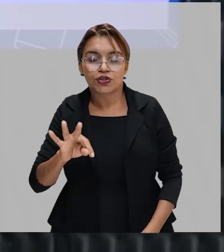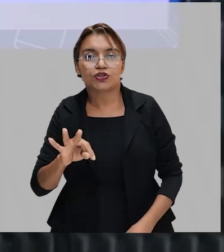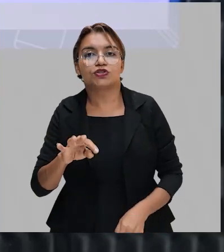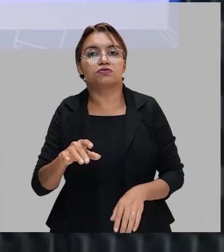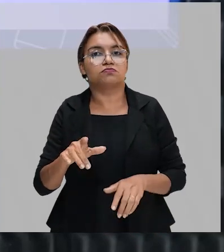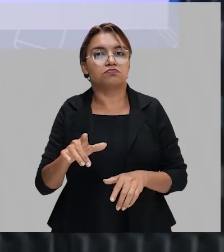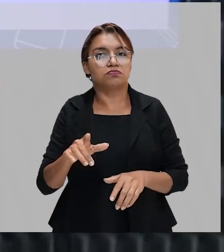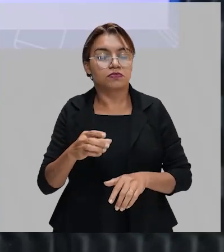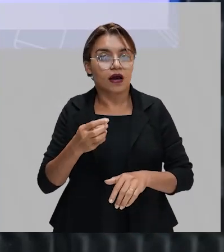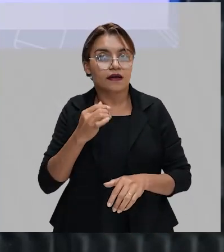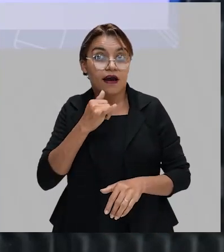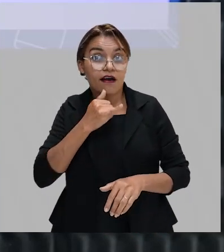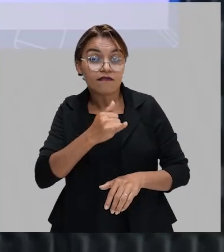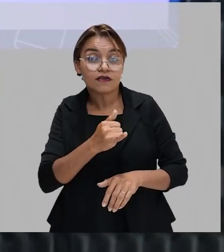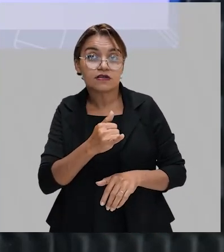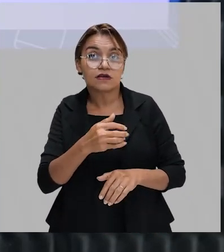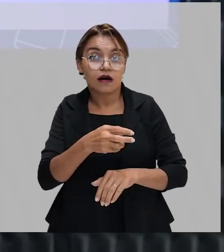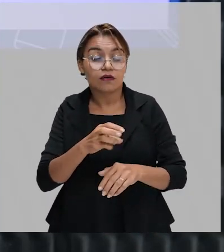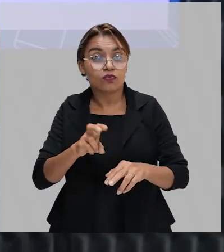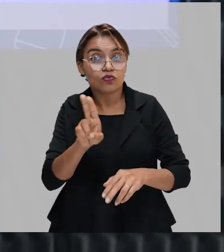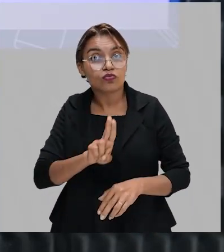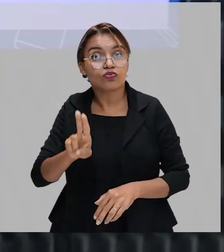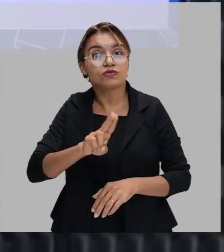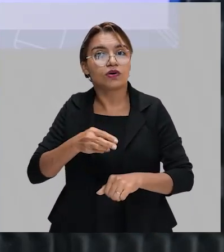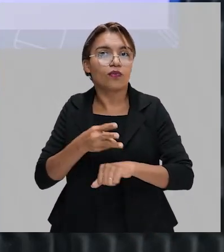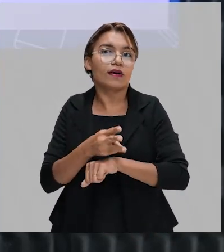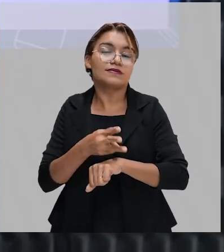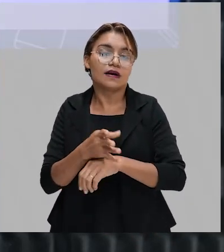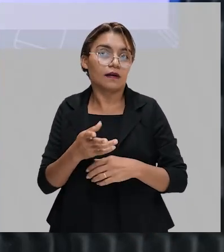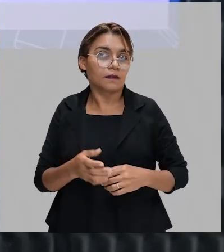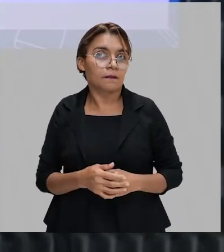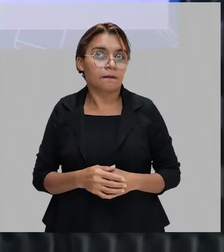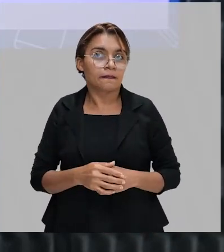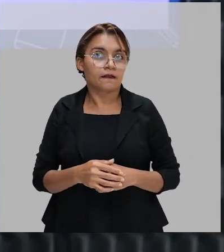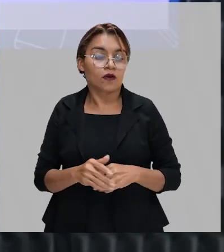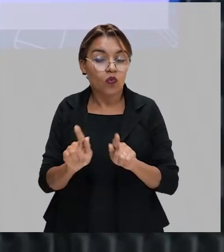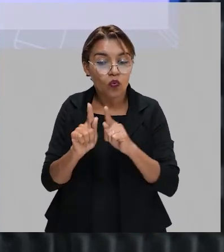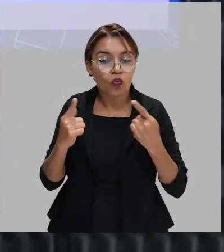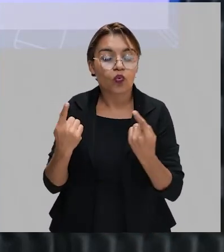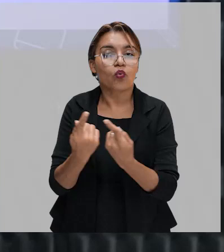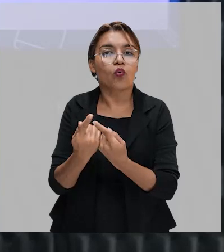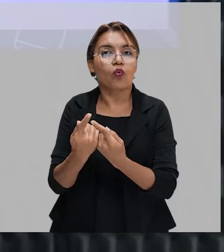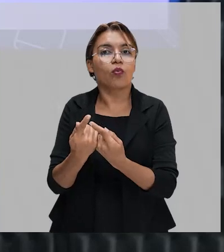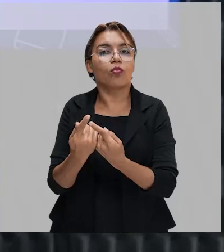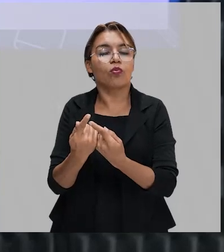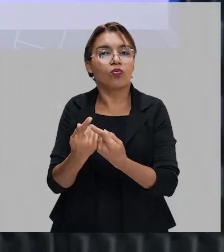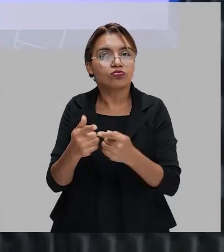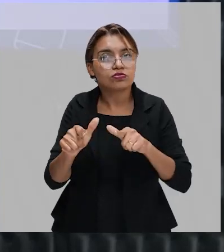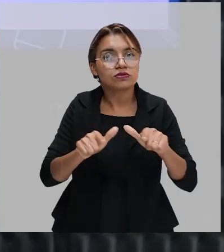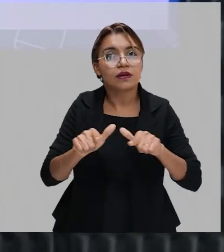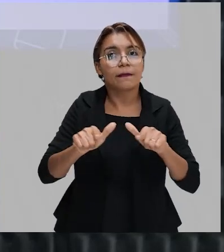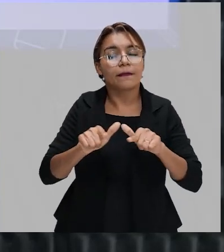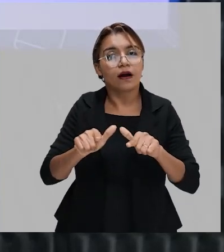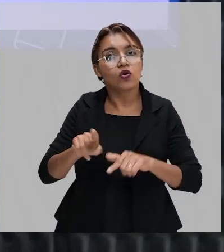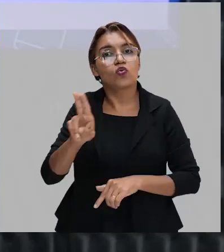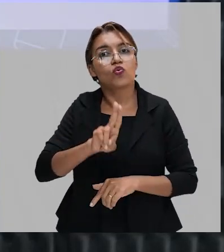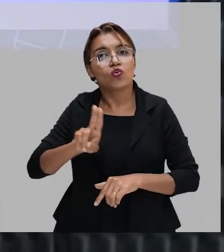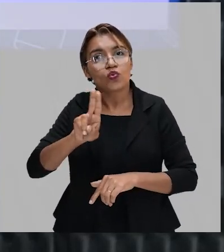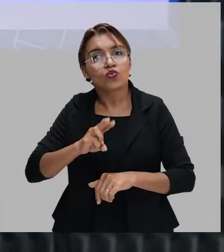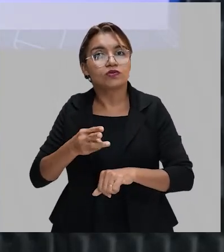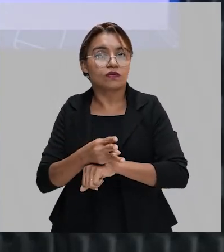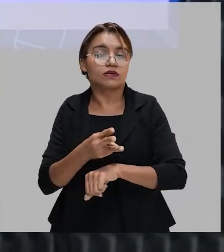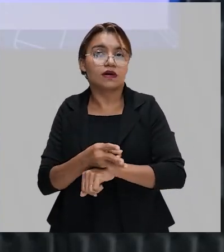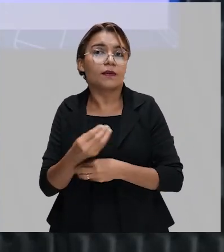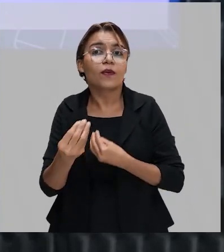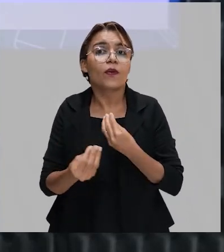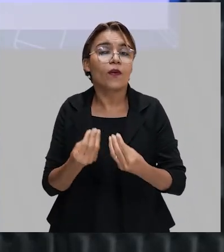de trabalho. Todo grupo de trabalho é representado pelo WhatsApp. E gente que se nega a ter o WhatsApp fica